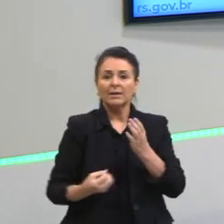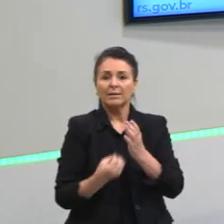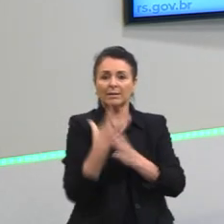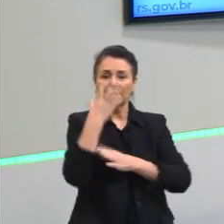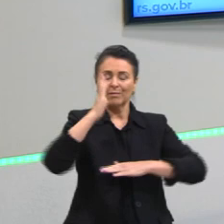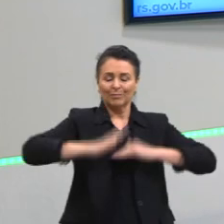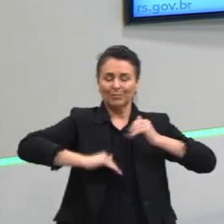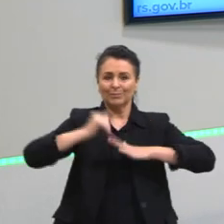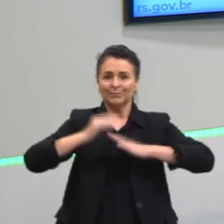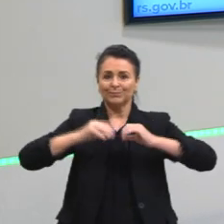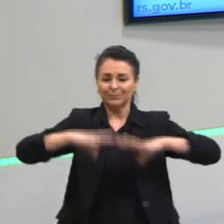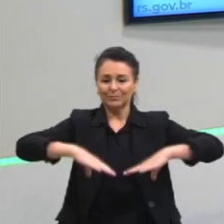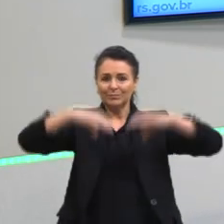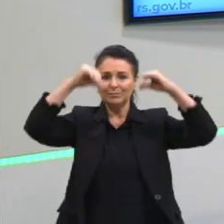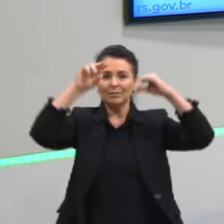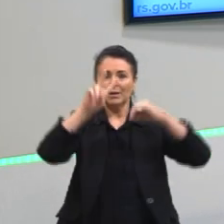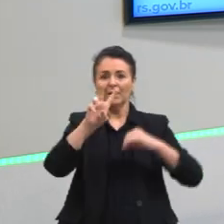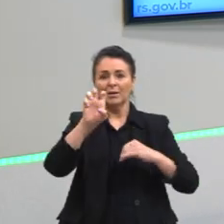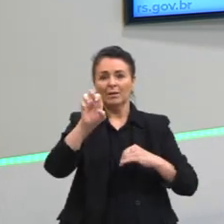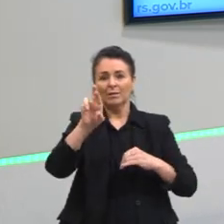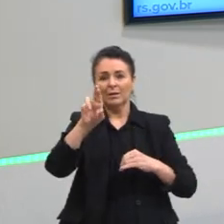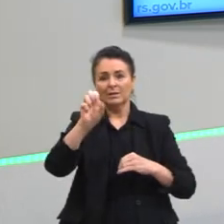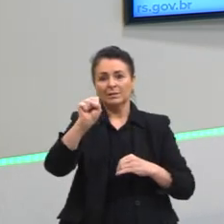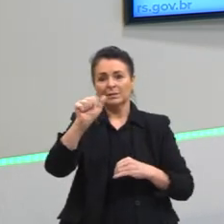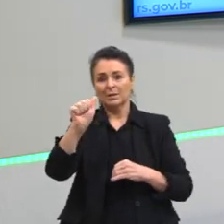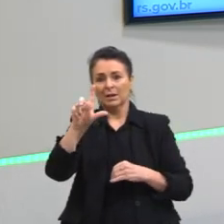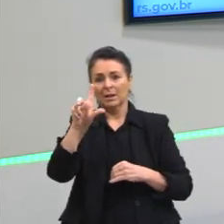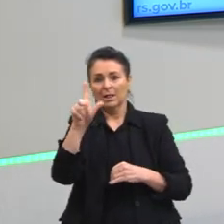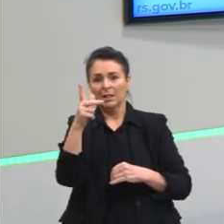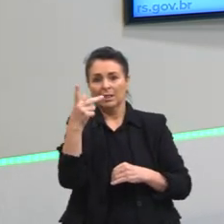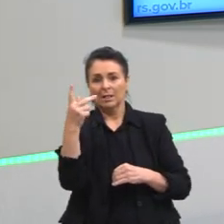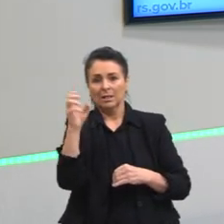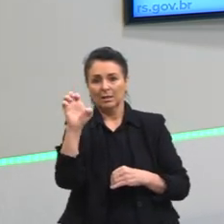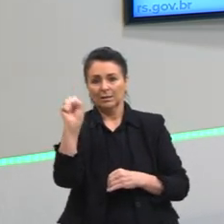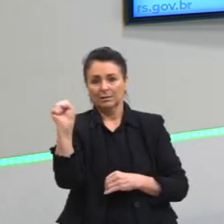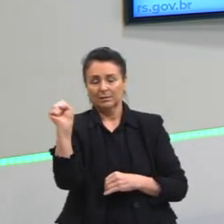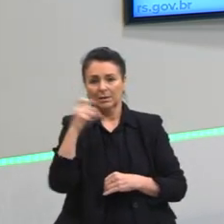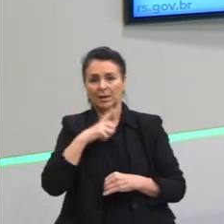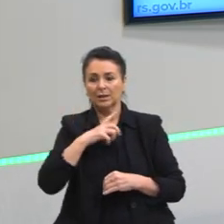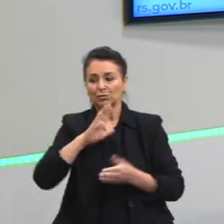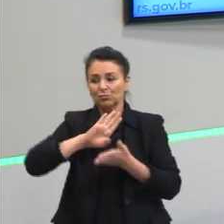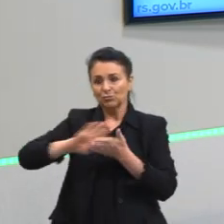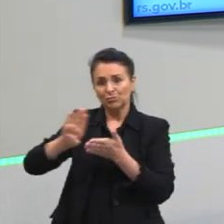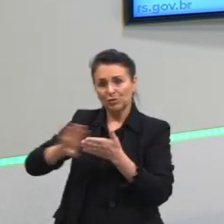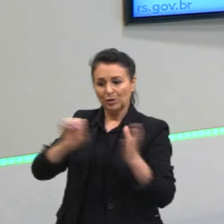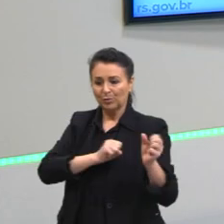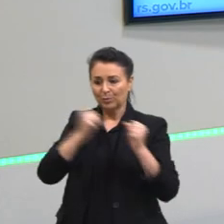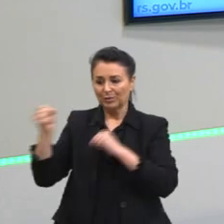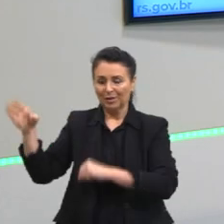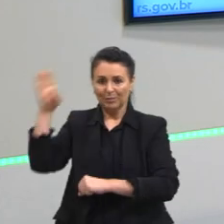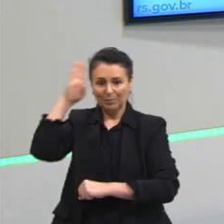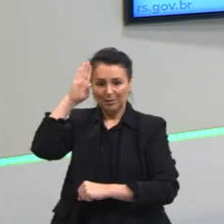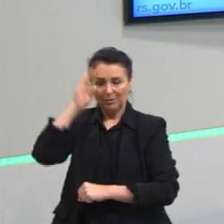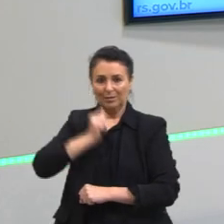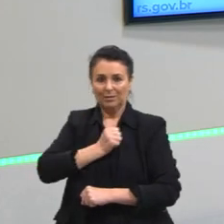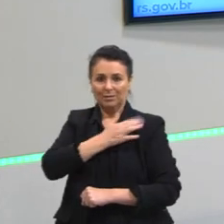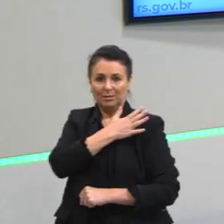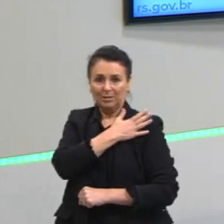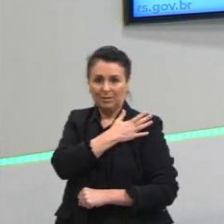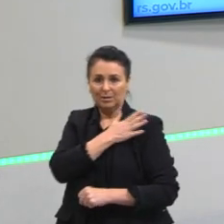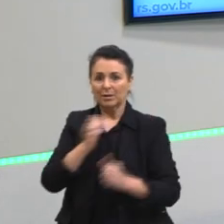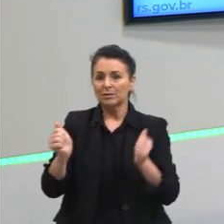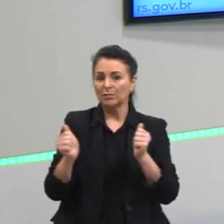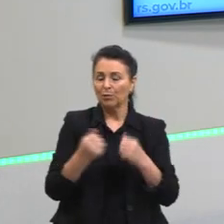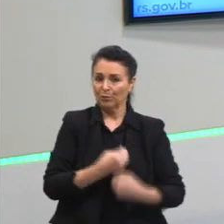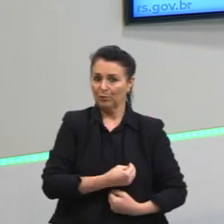vai conseguir, então, tirar o poder dessa nobreza, esse poder militar. Os nobres vão viver na corte em torno do rei